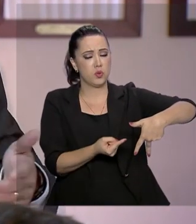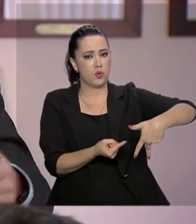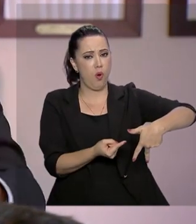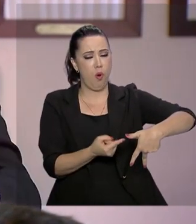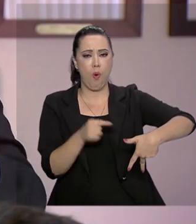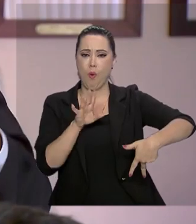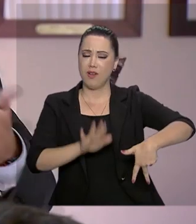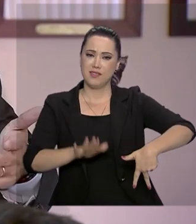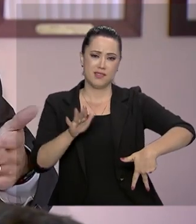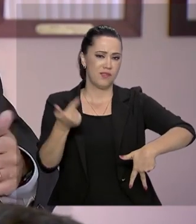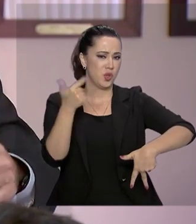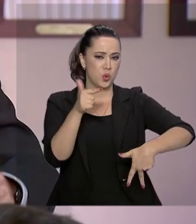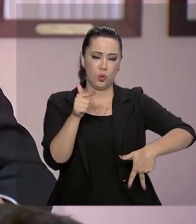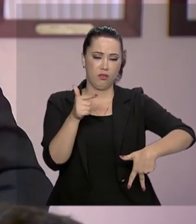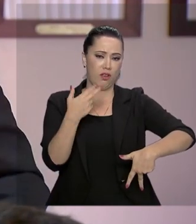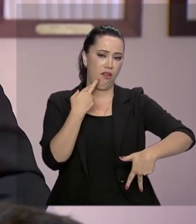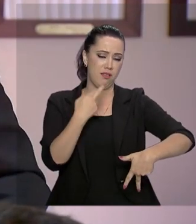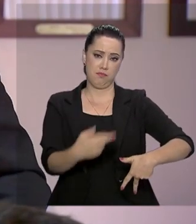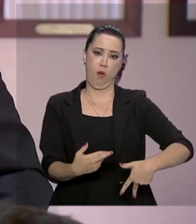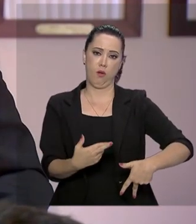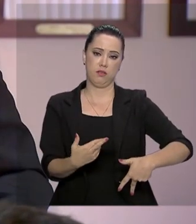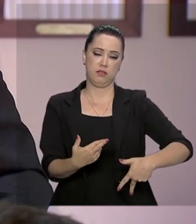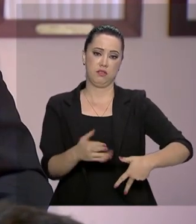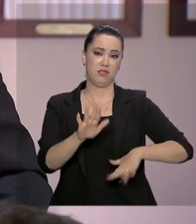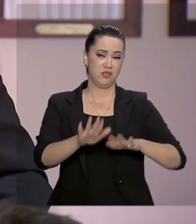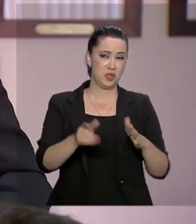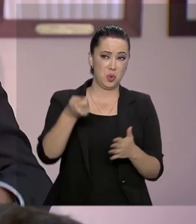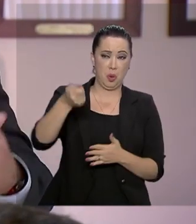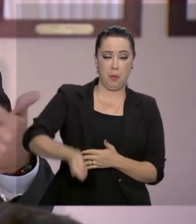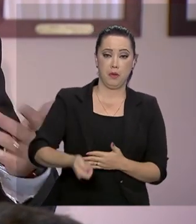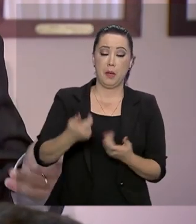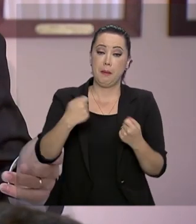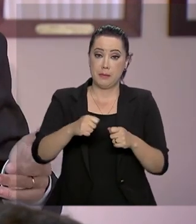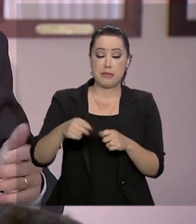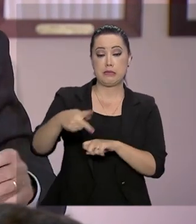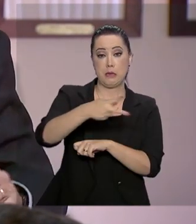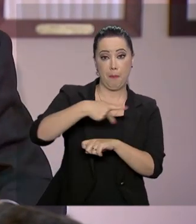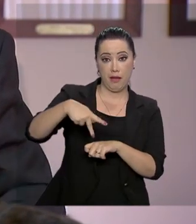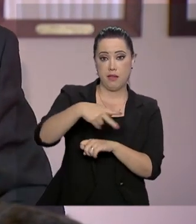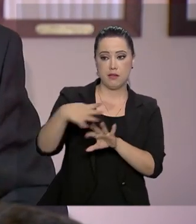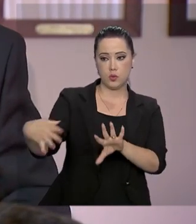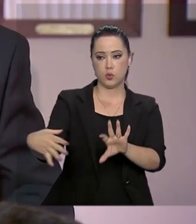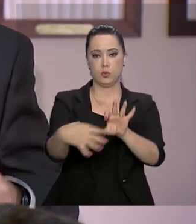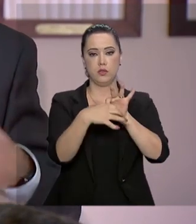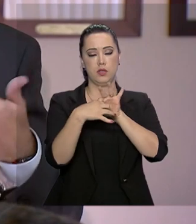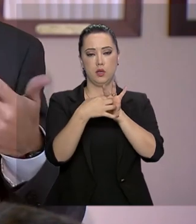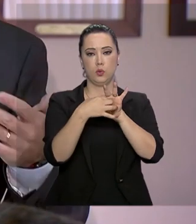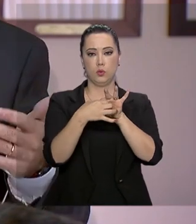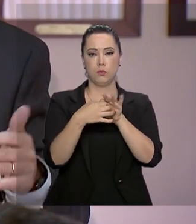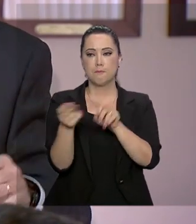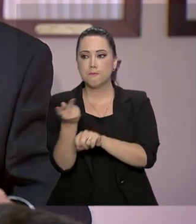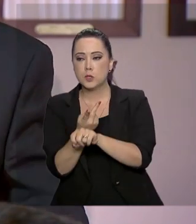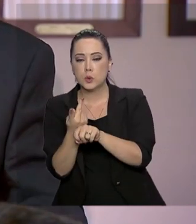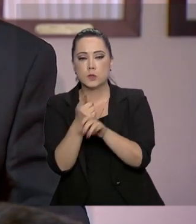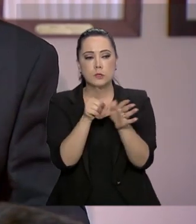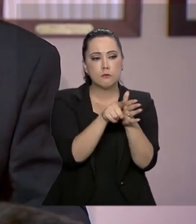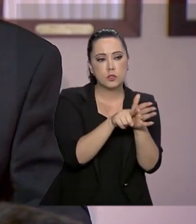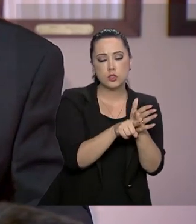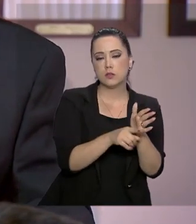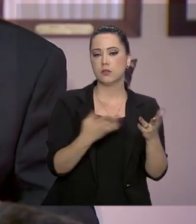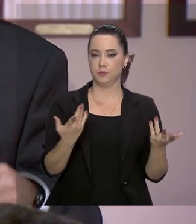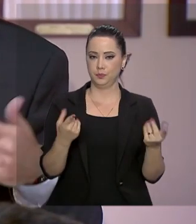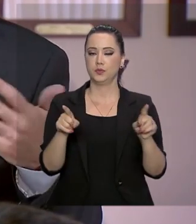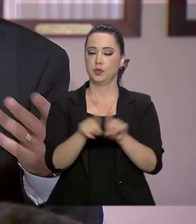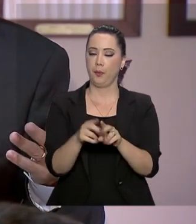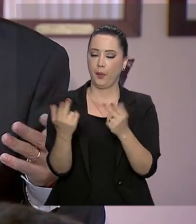investiga, não se pune sem que haja cooperação entre os países. Igualmente, há necessidade de